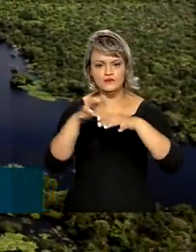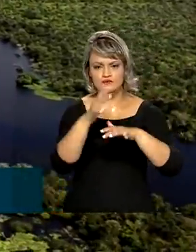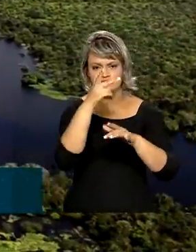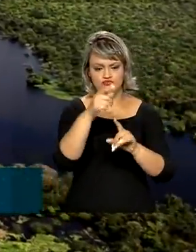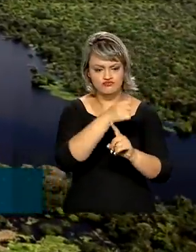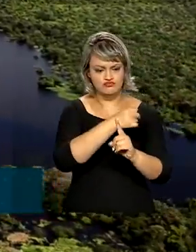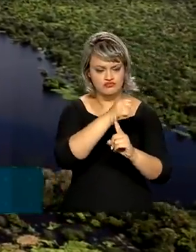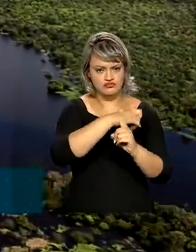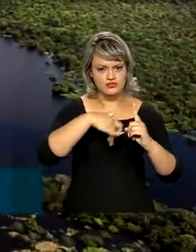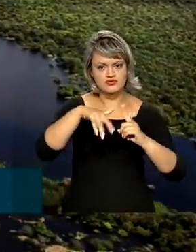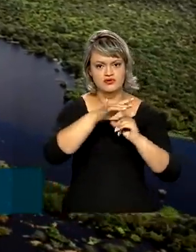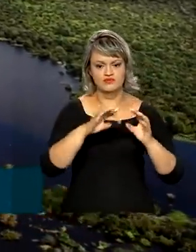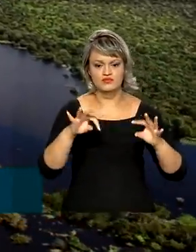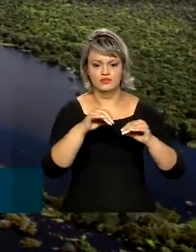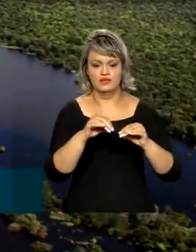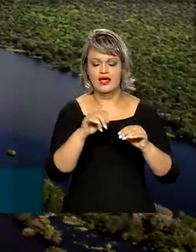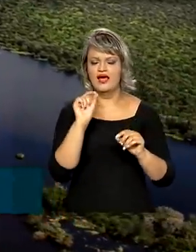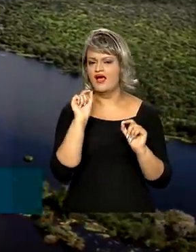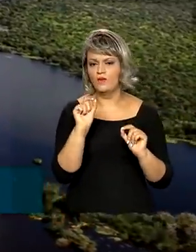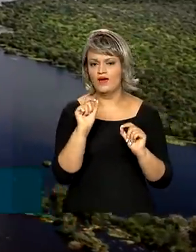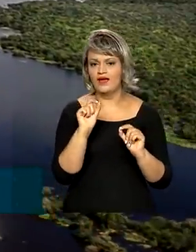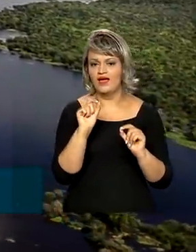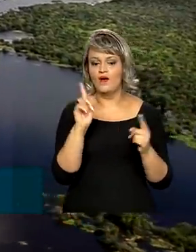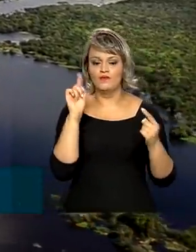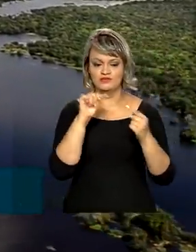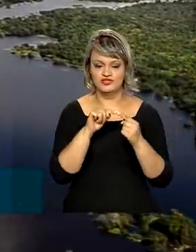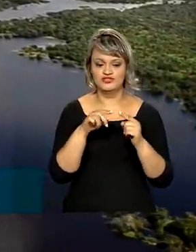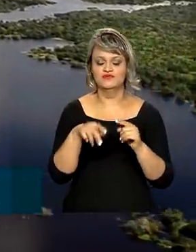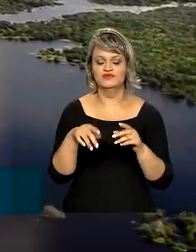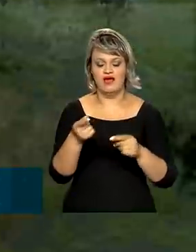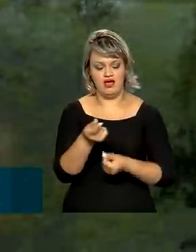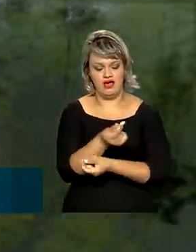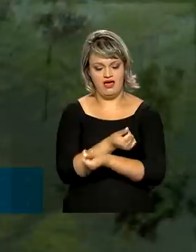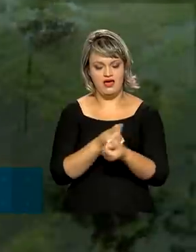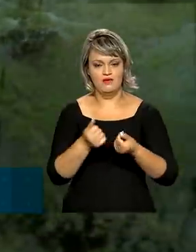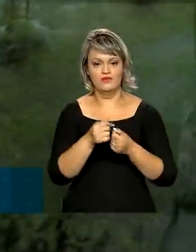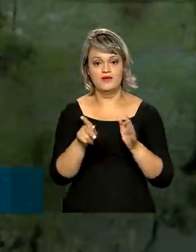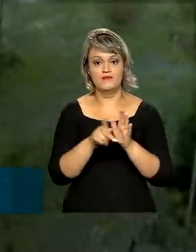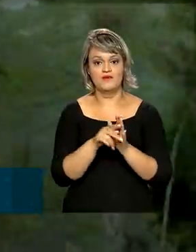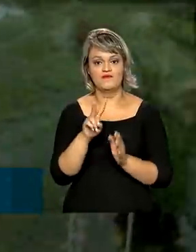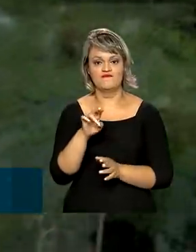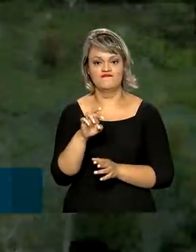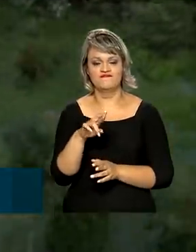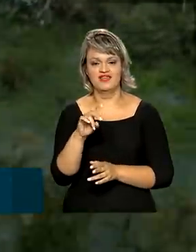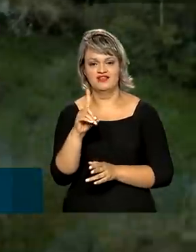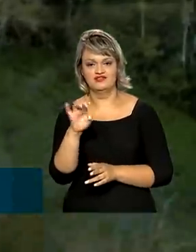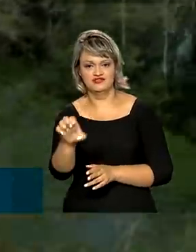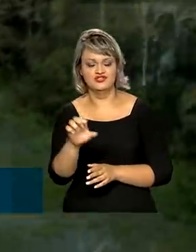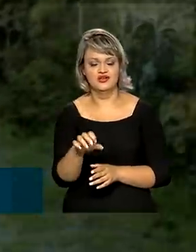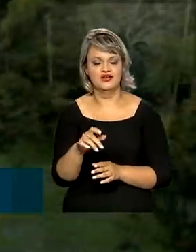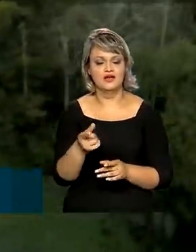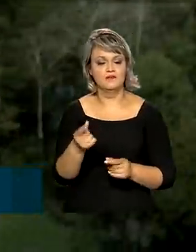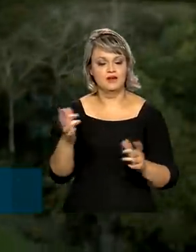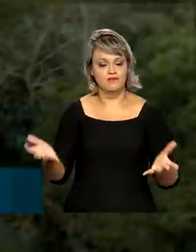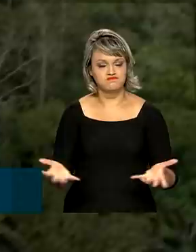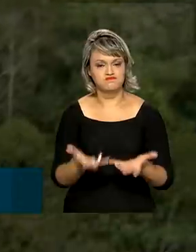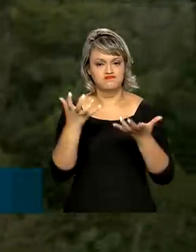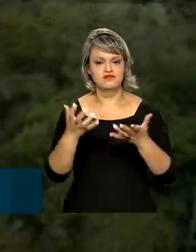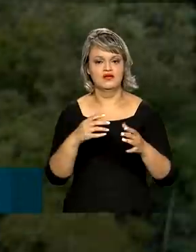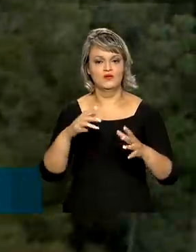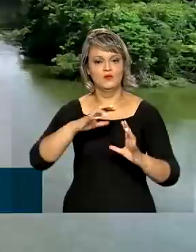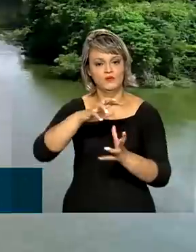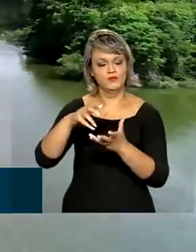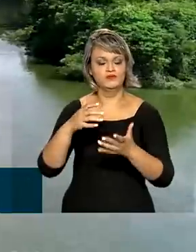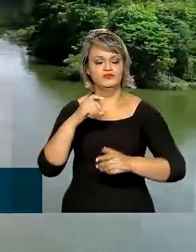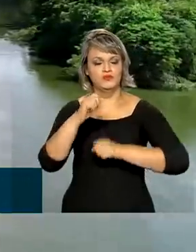economia verde, que tem esse propósito, deve movimentar cifras cada vez maiores em todo o mundo nos próximos anos.